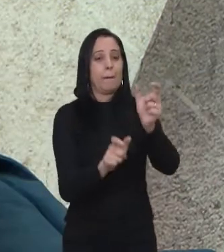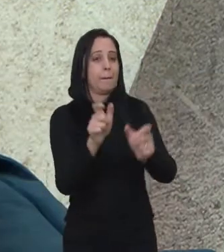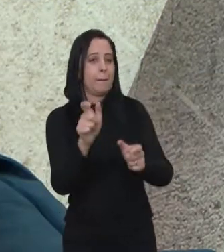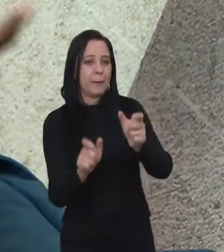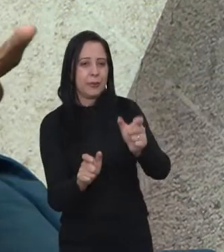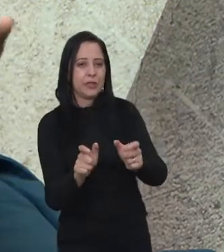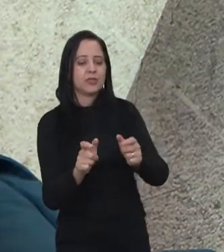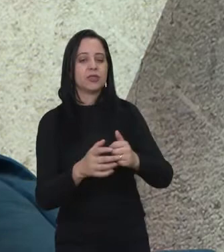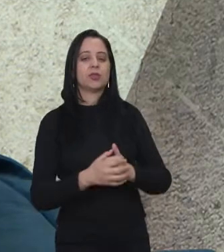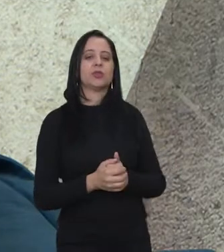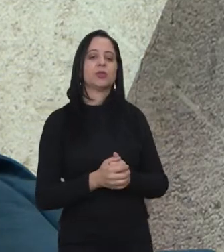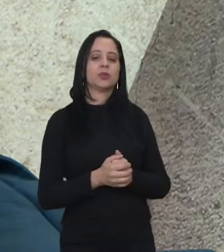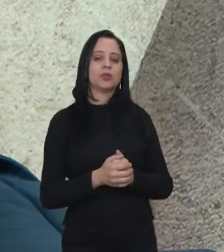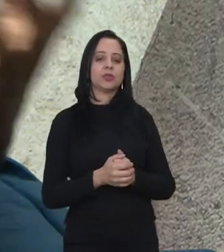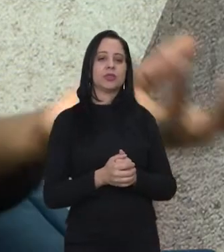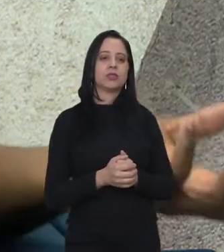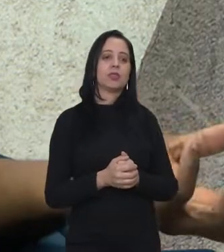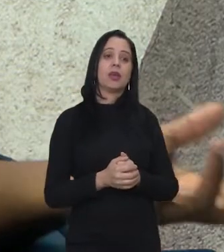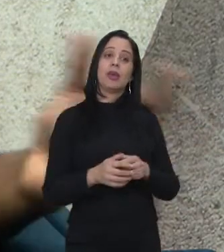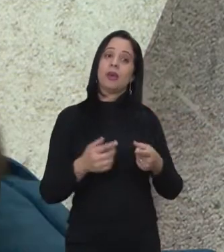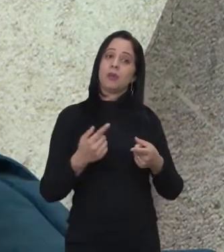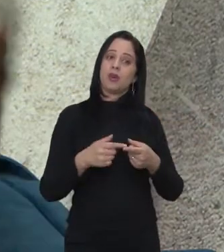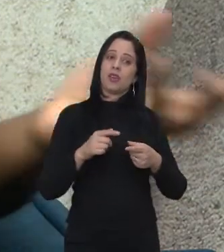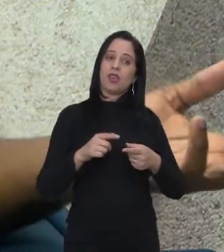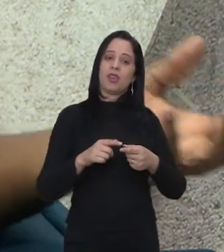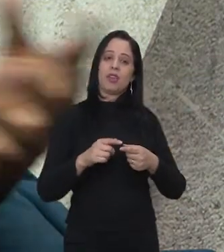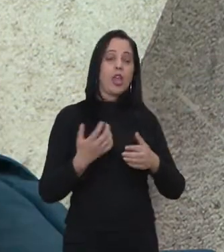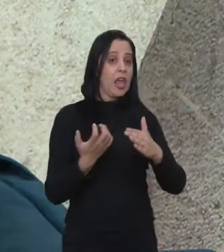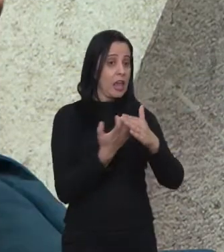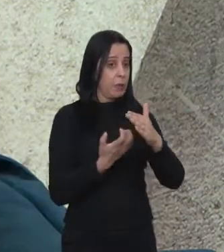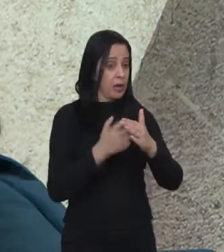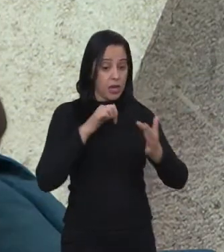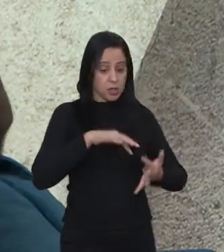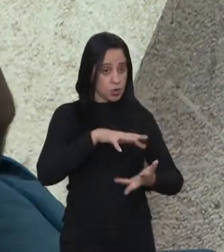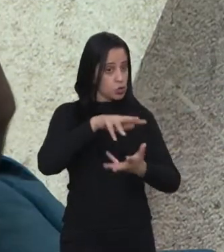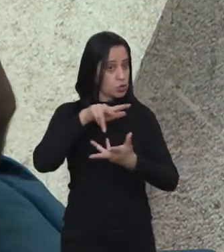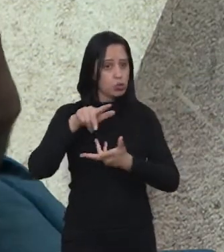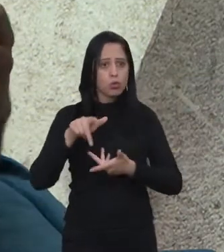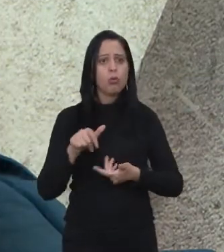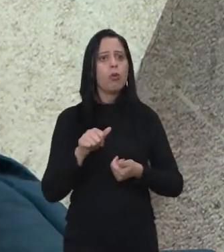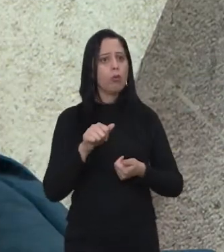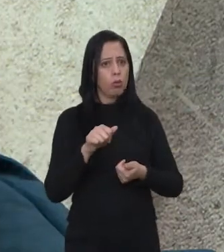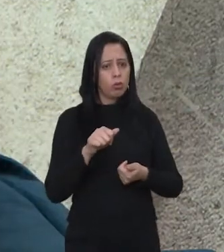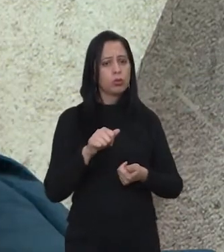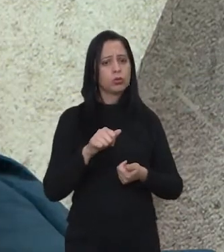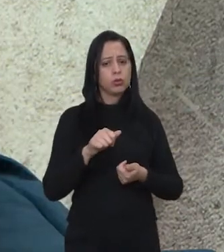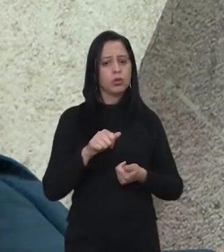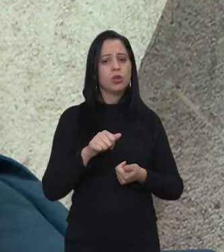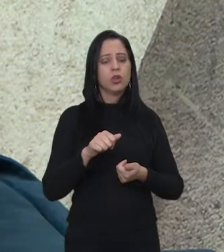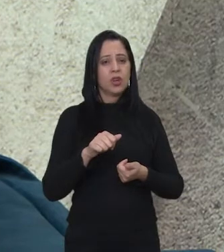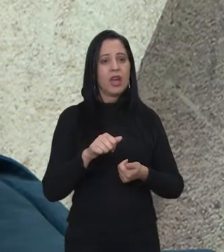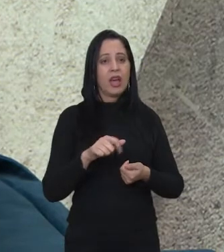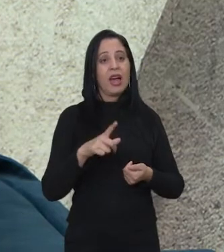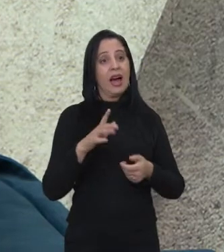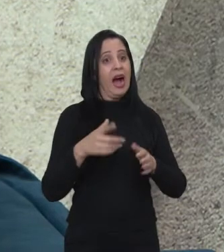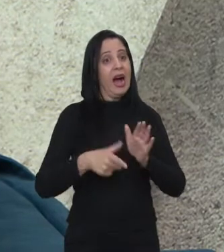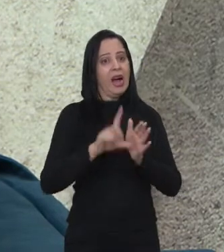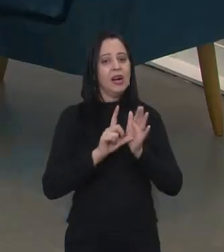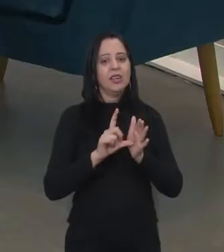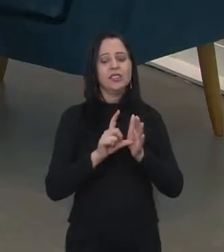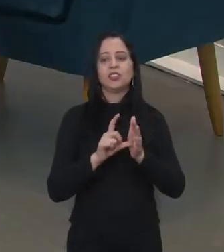porque algumas empresas, sejam as do parque ou as mundiais, elas tinham um contato muito pessoal.